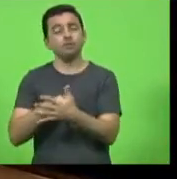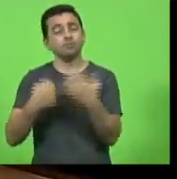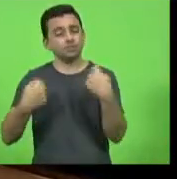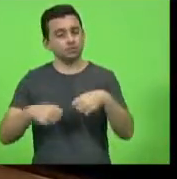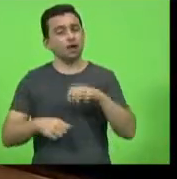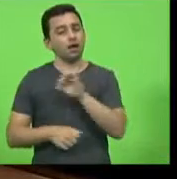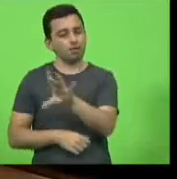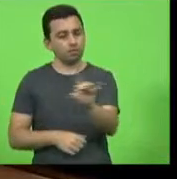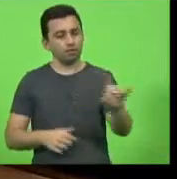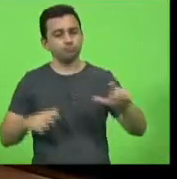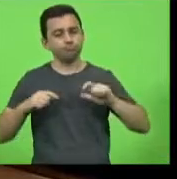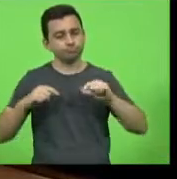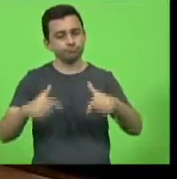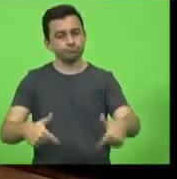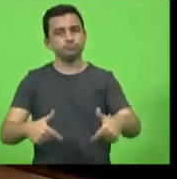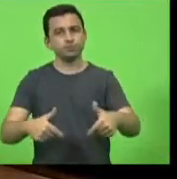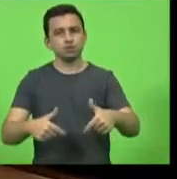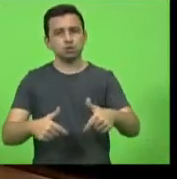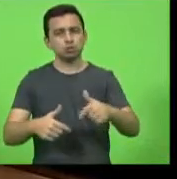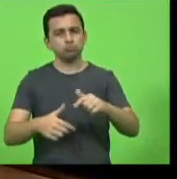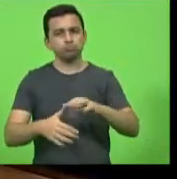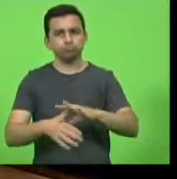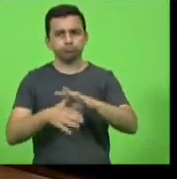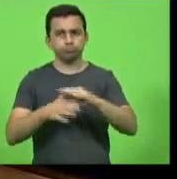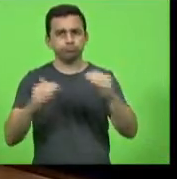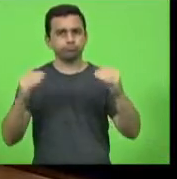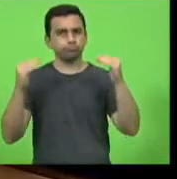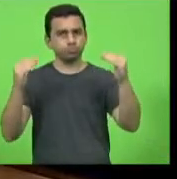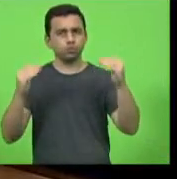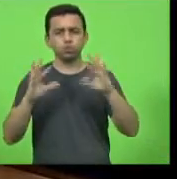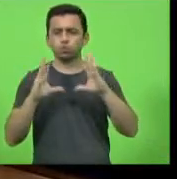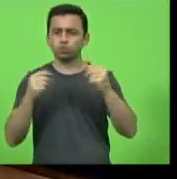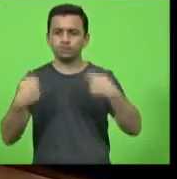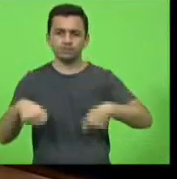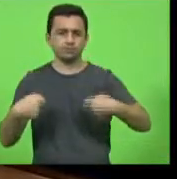de cada um autoridade ou não todos temos que ter um compromisso